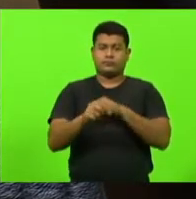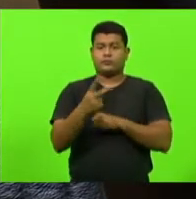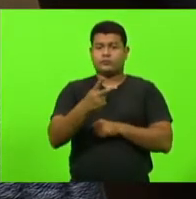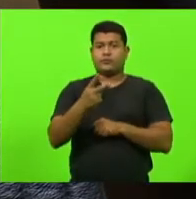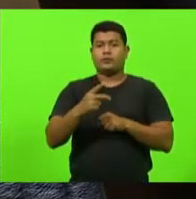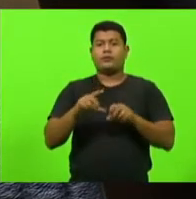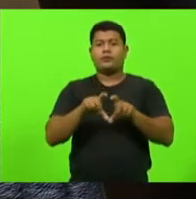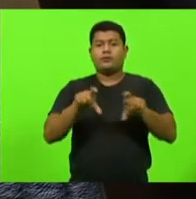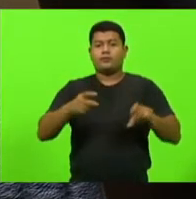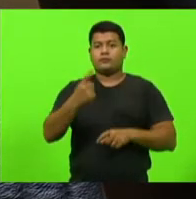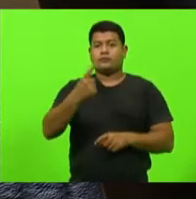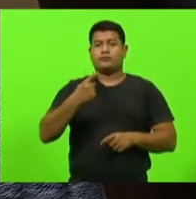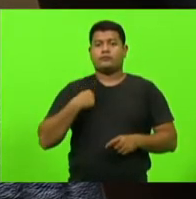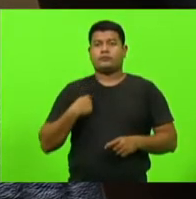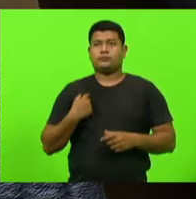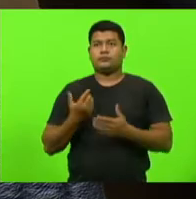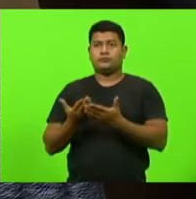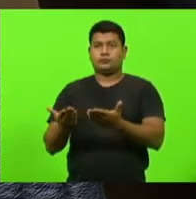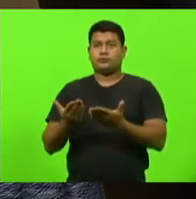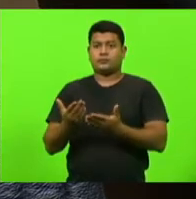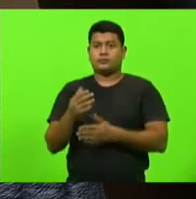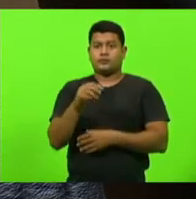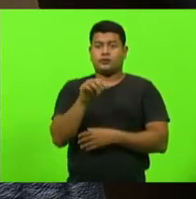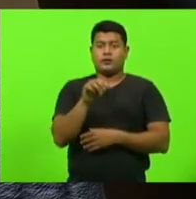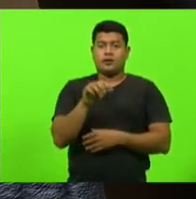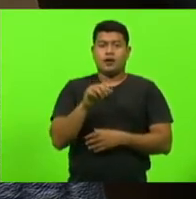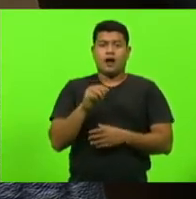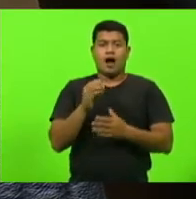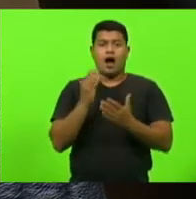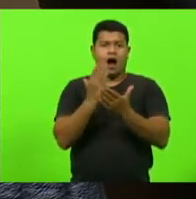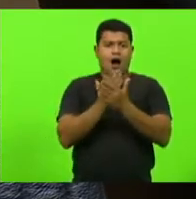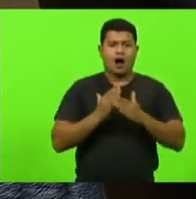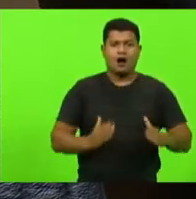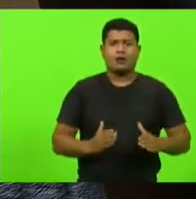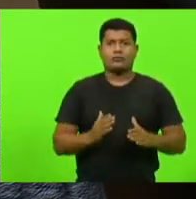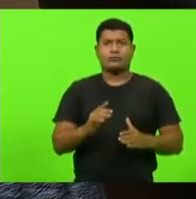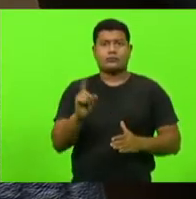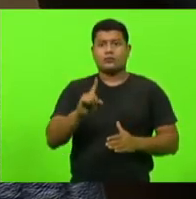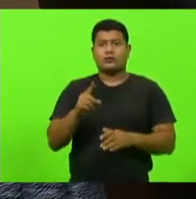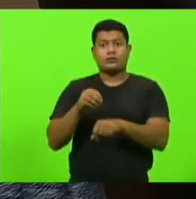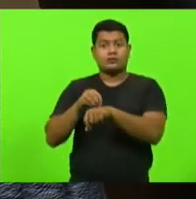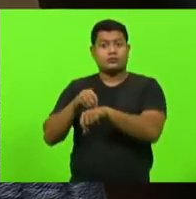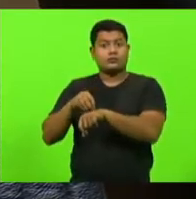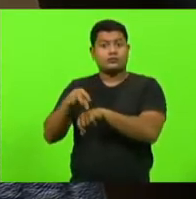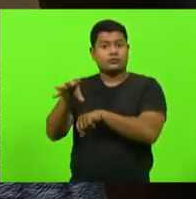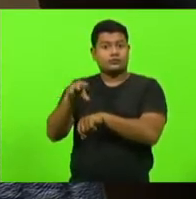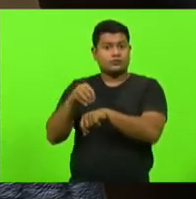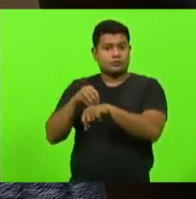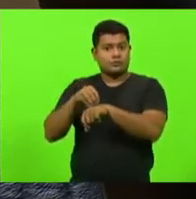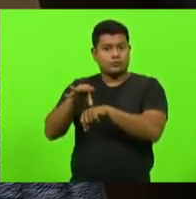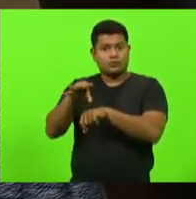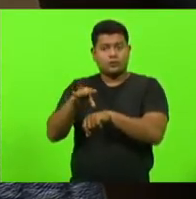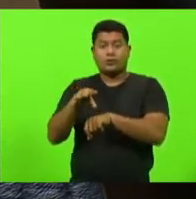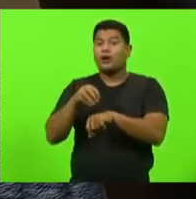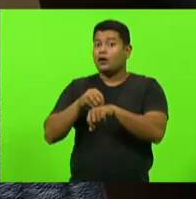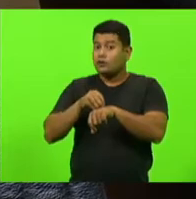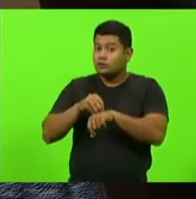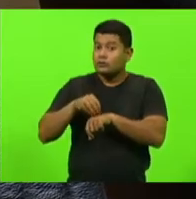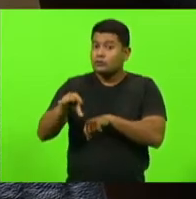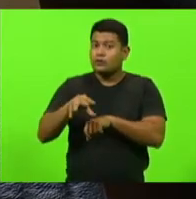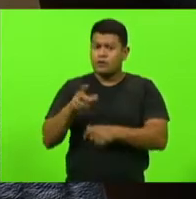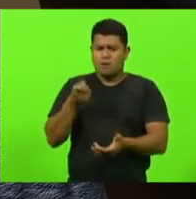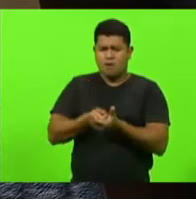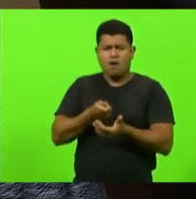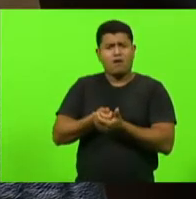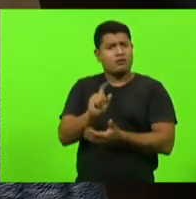da SES quanto à utilização de máscara. É recomendação, não é obrigação. Ou seja, o decreto está te